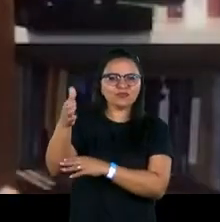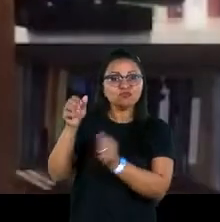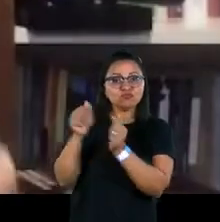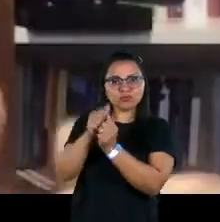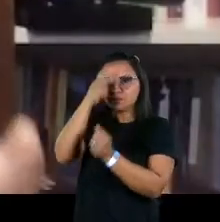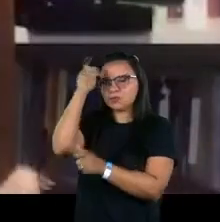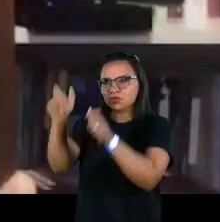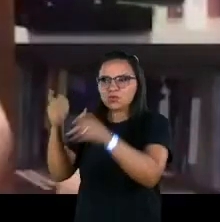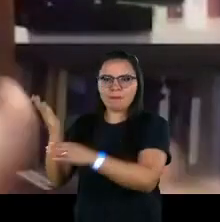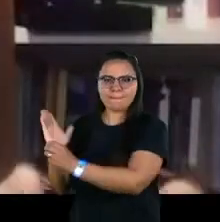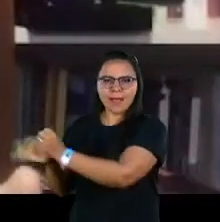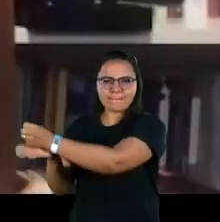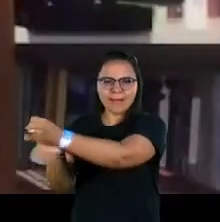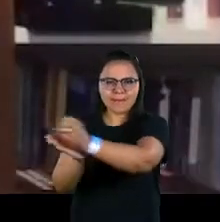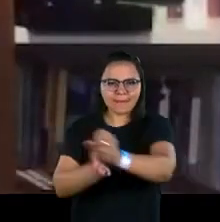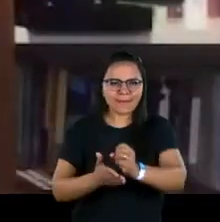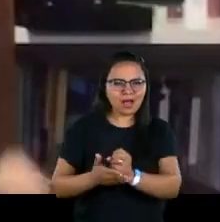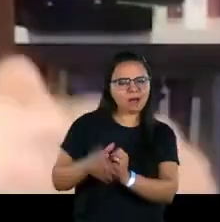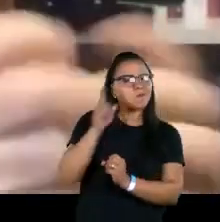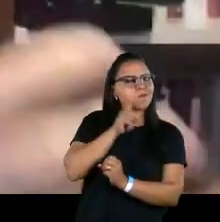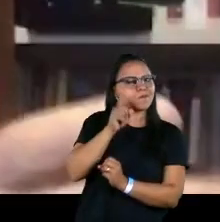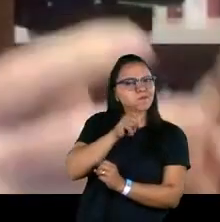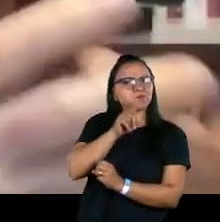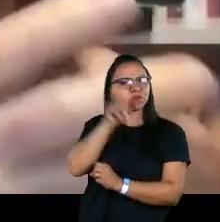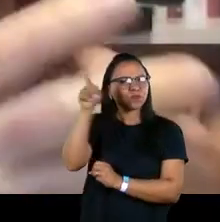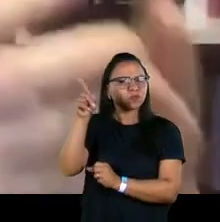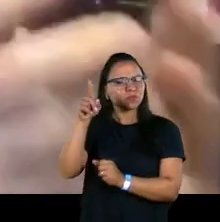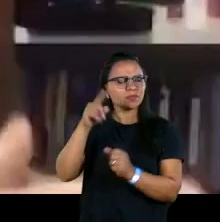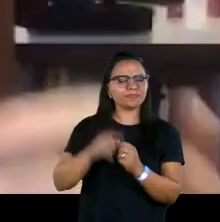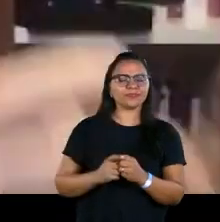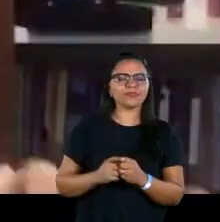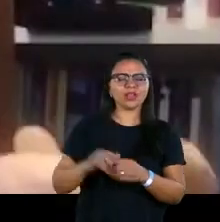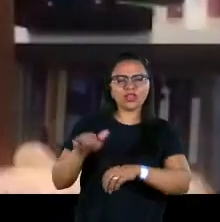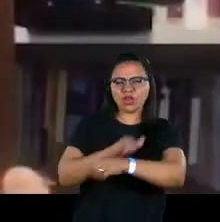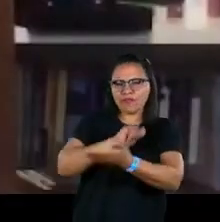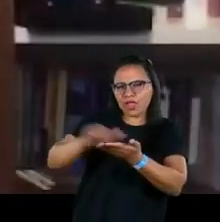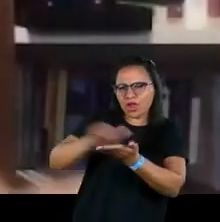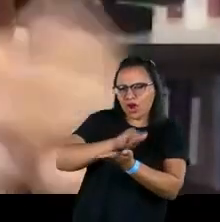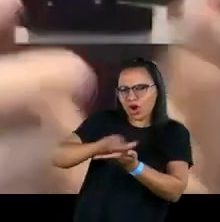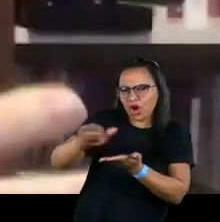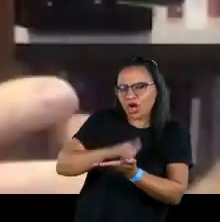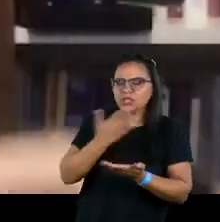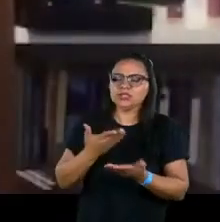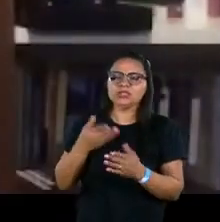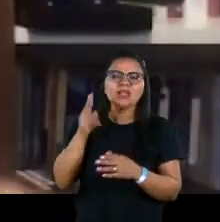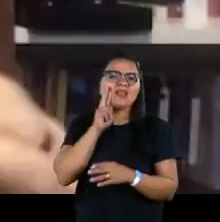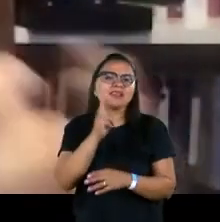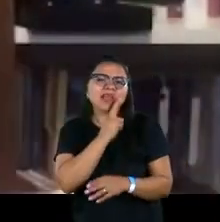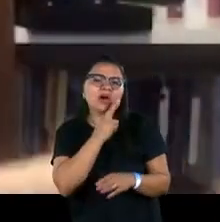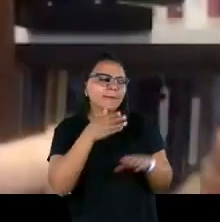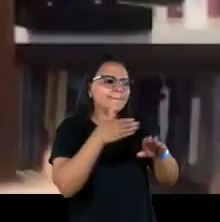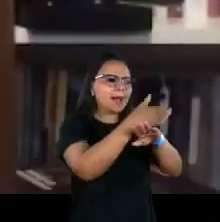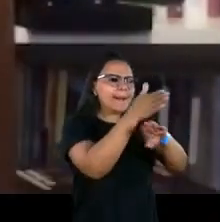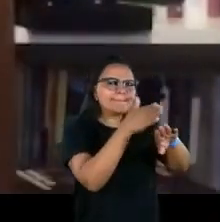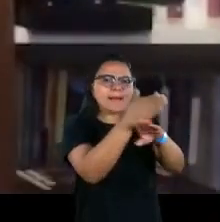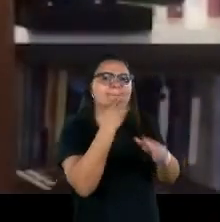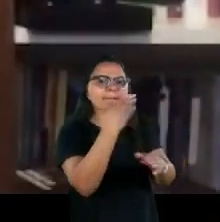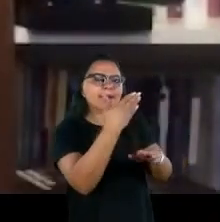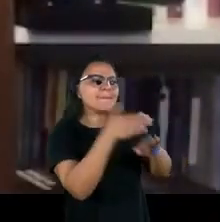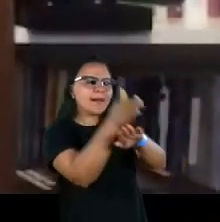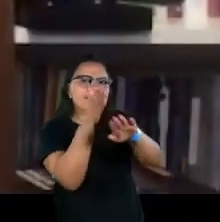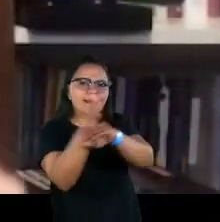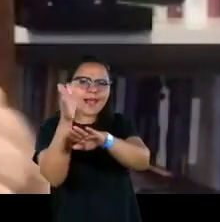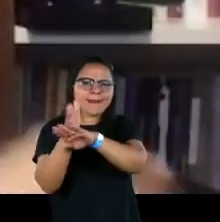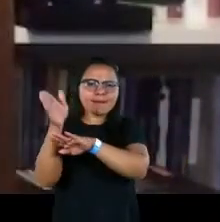colhedores de alimento em Nova York e indo atrás dos restaurantes, das instituições, dos